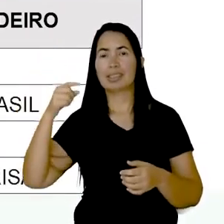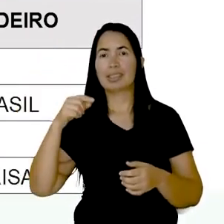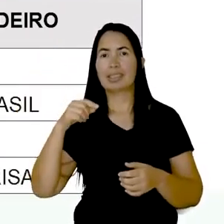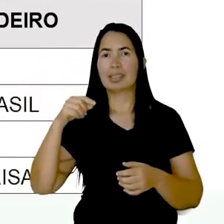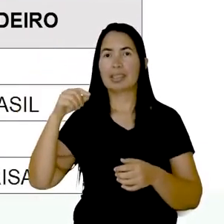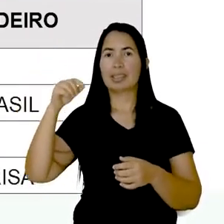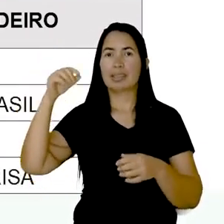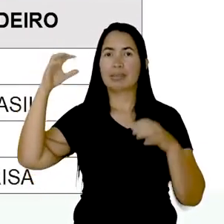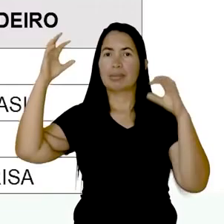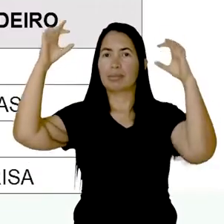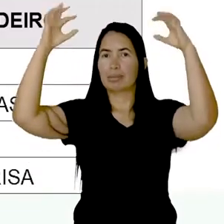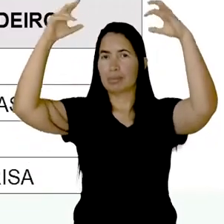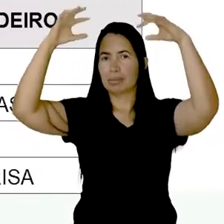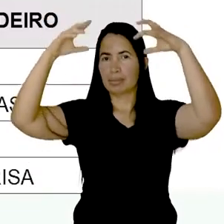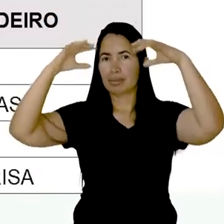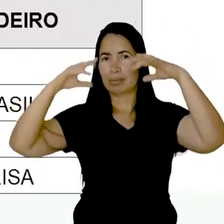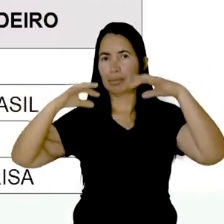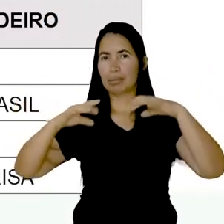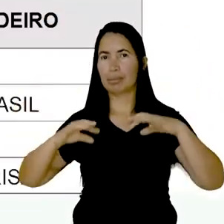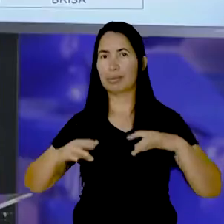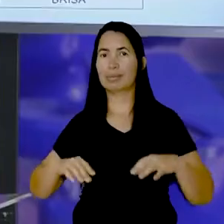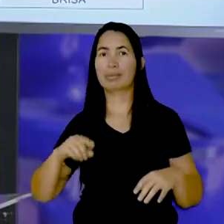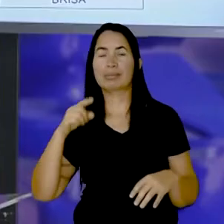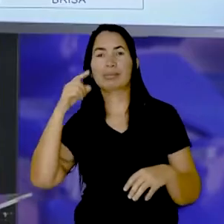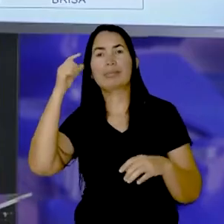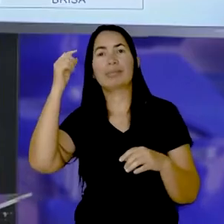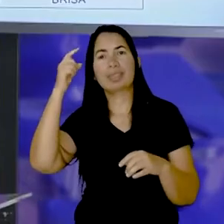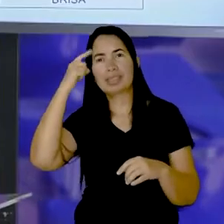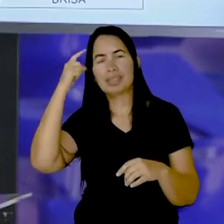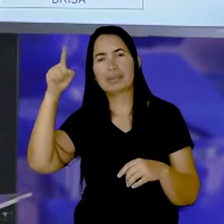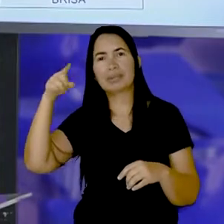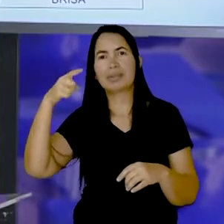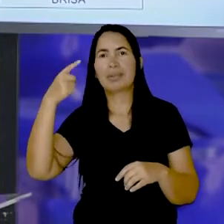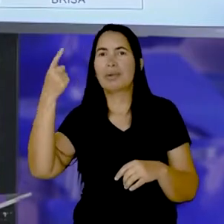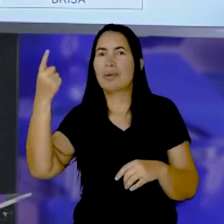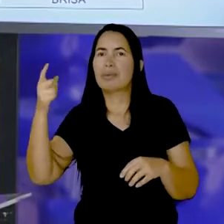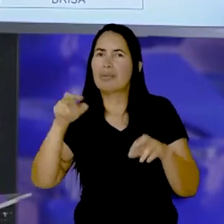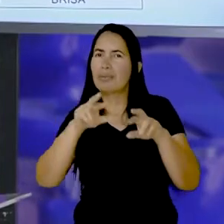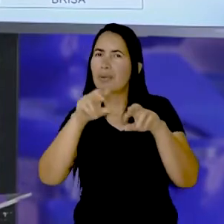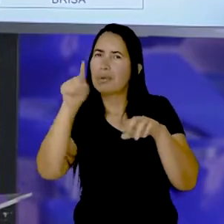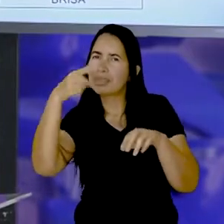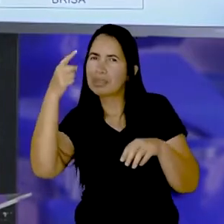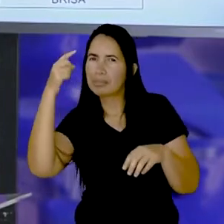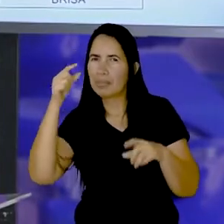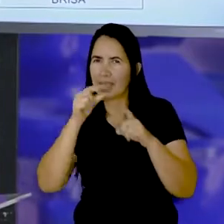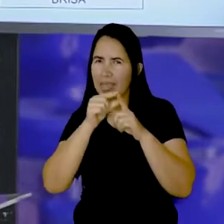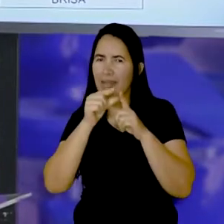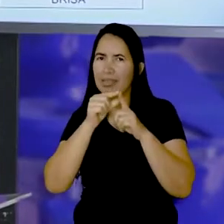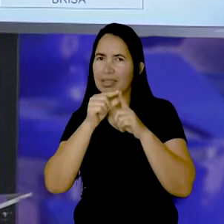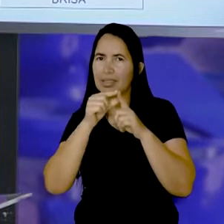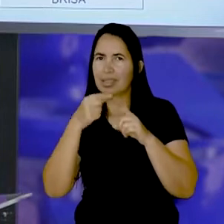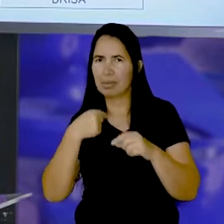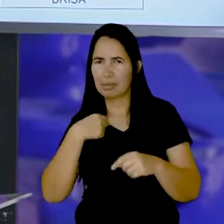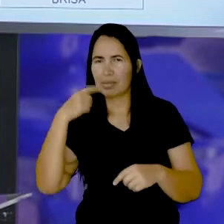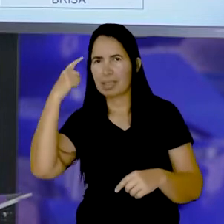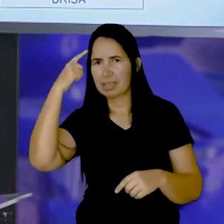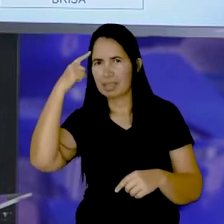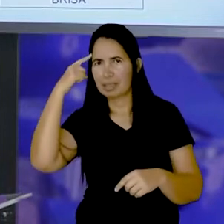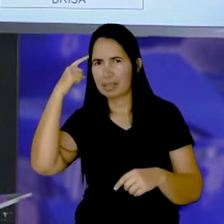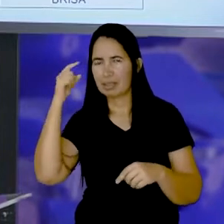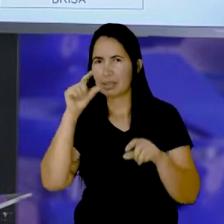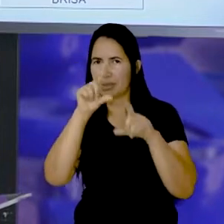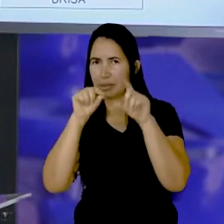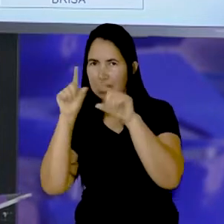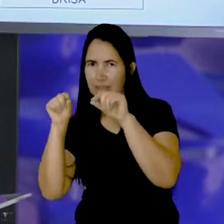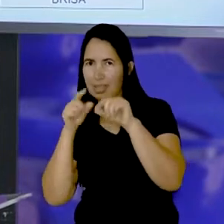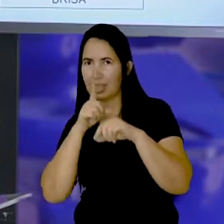Brisa Está vendo? Você pode ter pensado em outras palavras Mas aqui eu estou mostrando o que a tia Márcia separou para vocês Perfeito? Porque